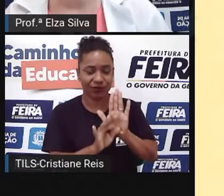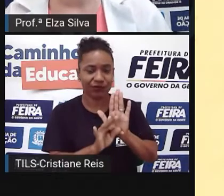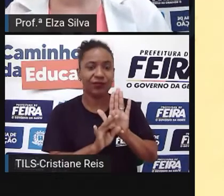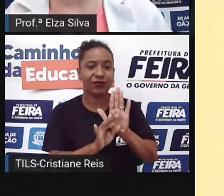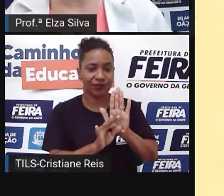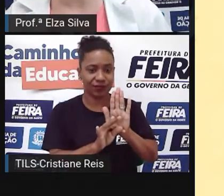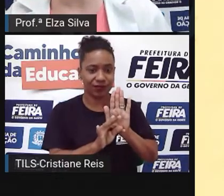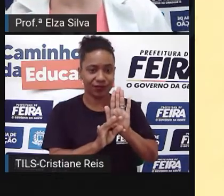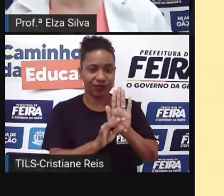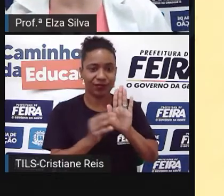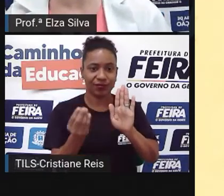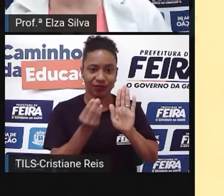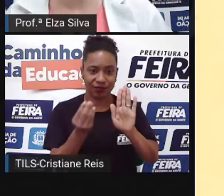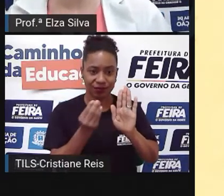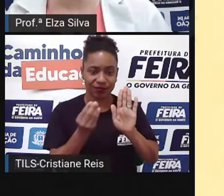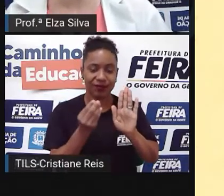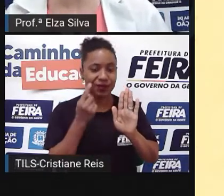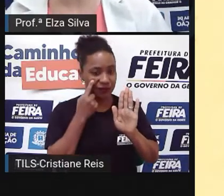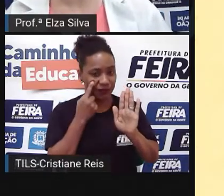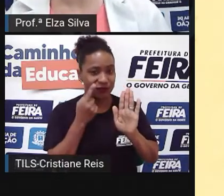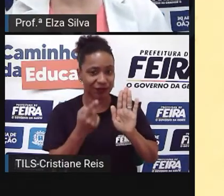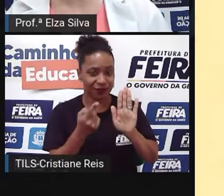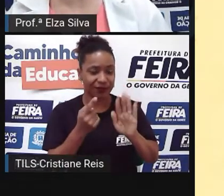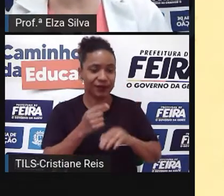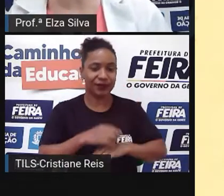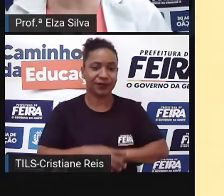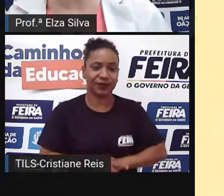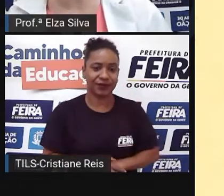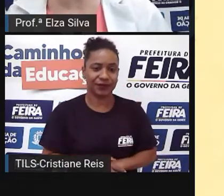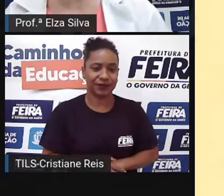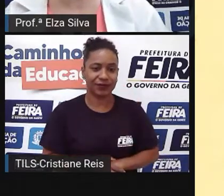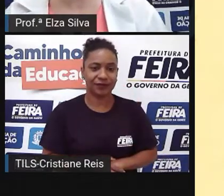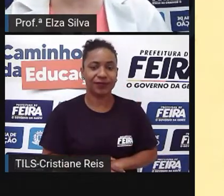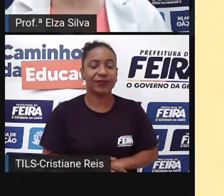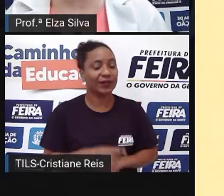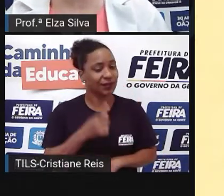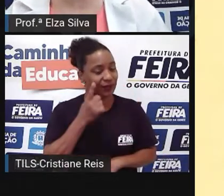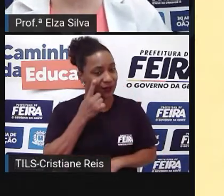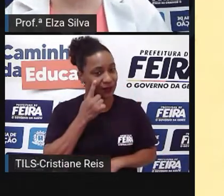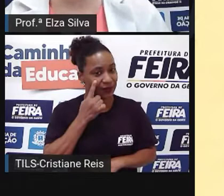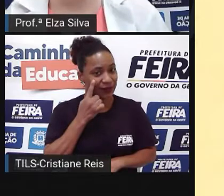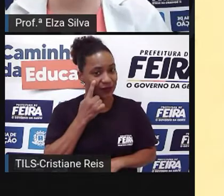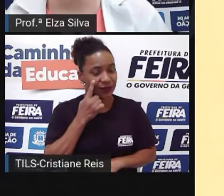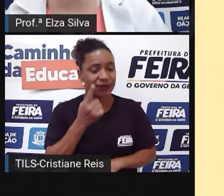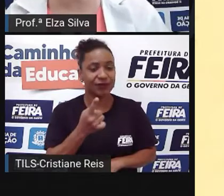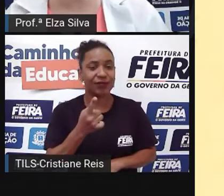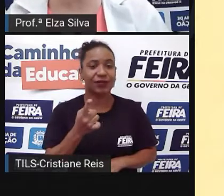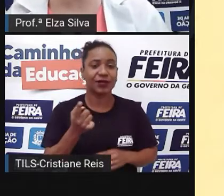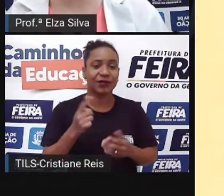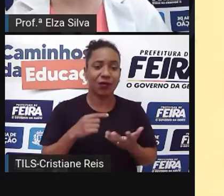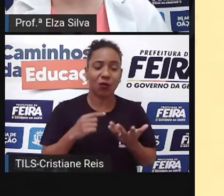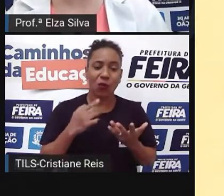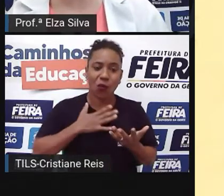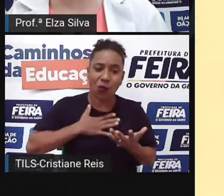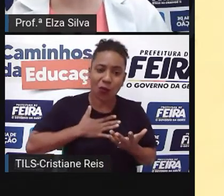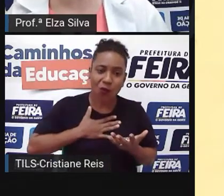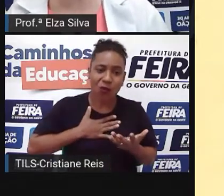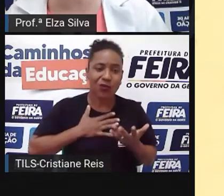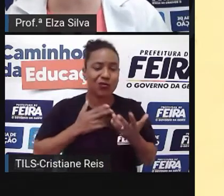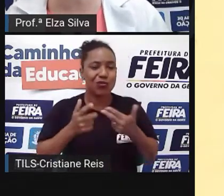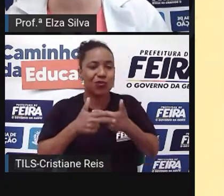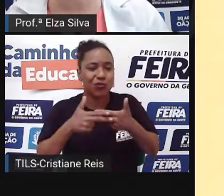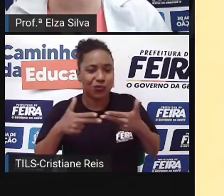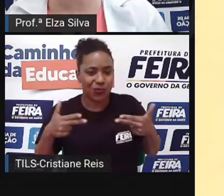Tell us about favorite things, dreams and aspirations E vamos falar sobre coisas favoritas, sonhos e